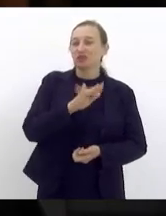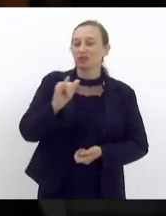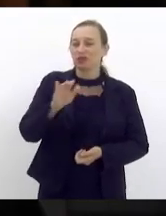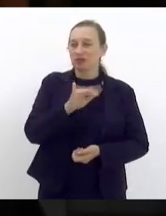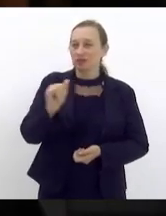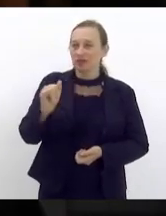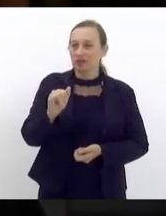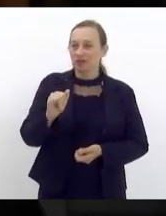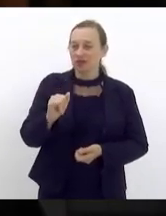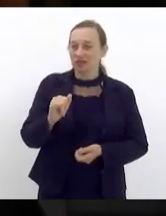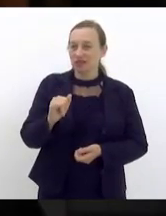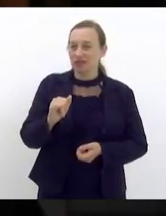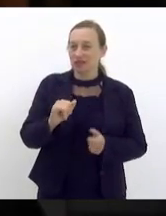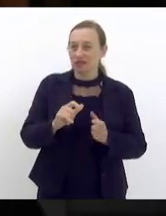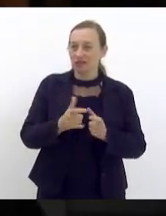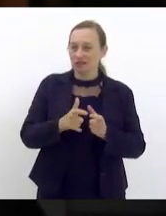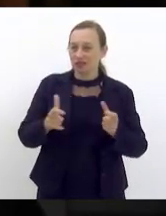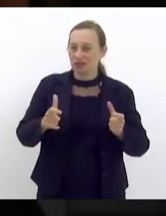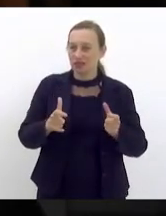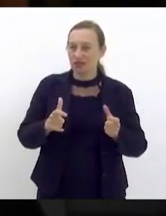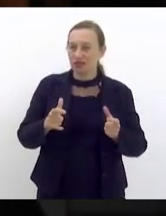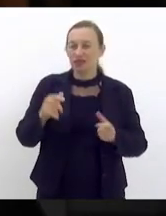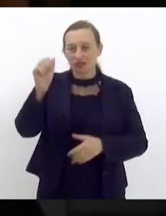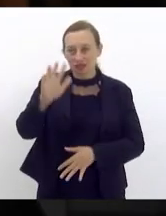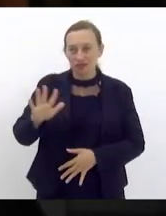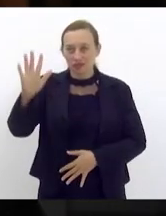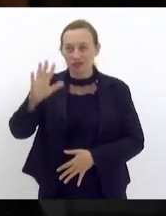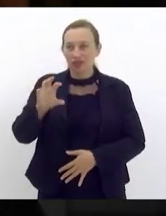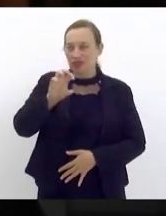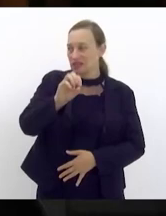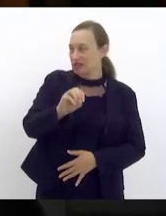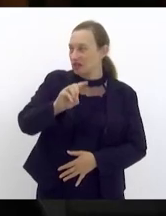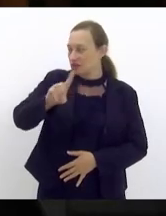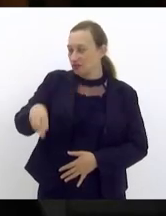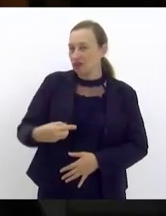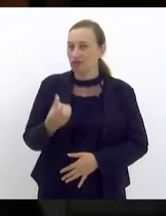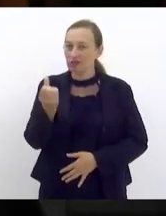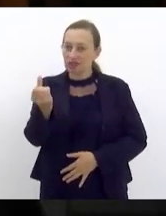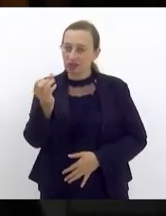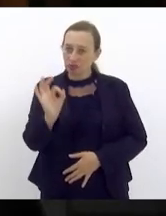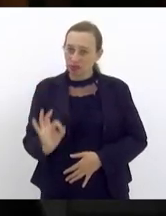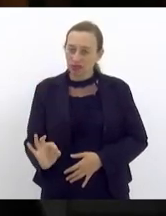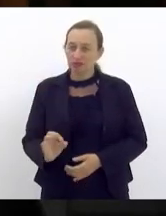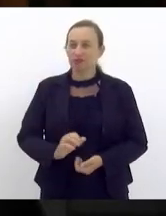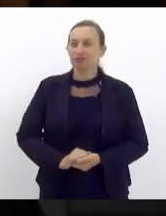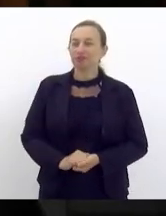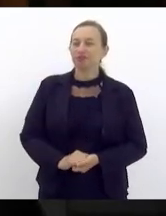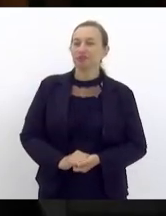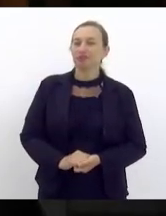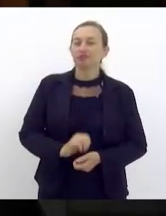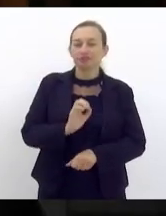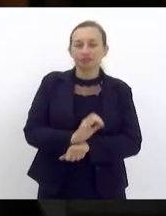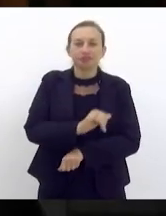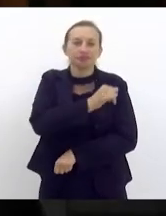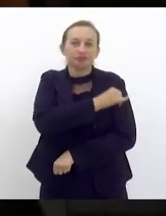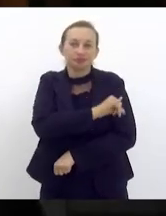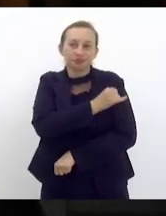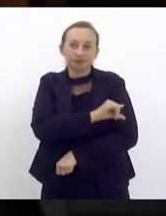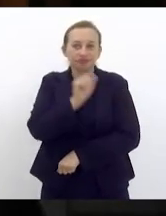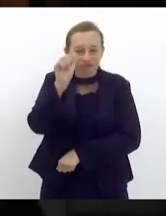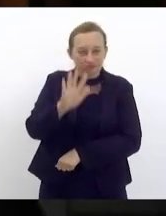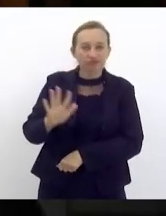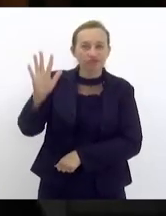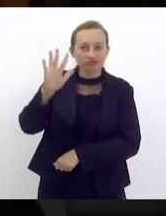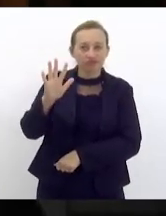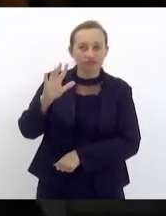crescimento do PIB nacional era de 0,6% o estado do Rio de Janeiro em geral